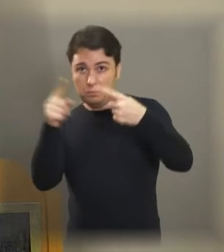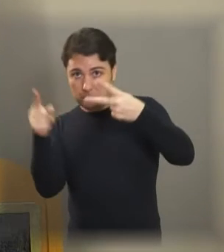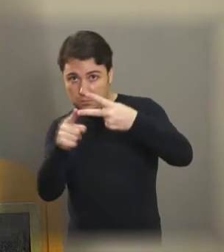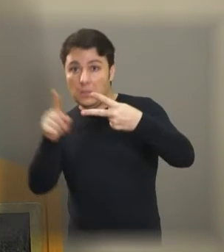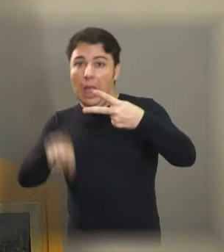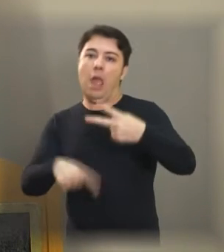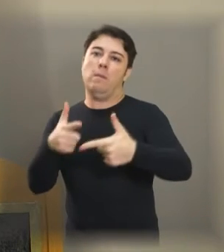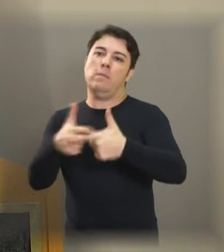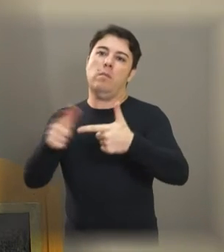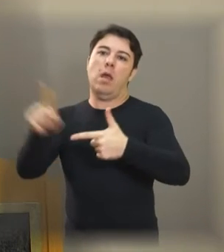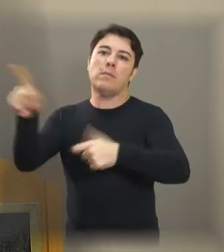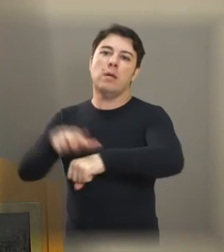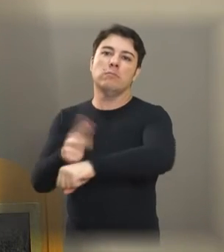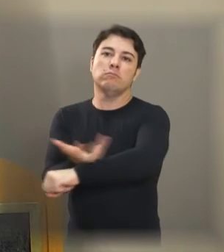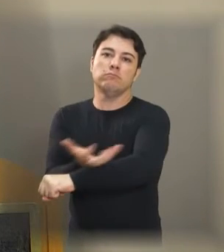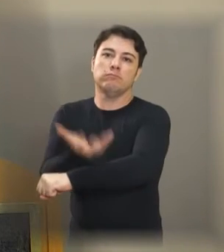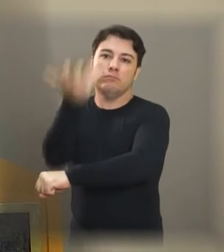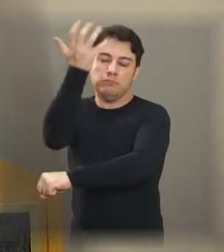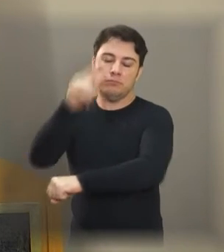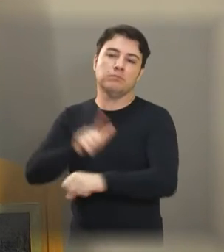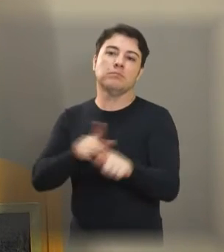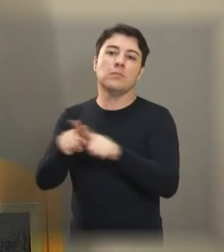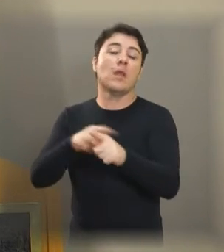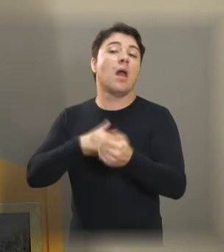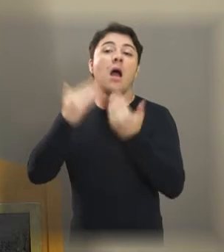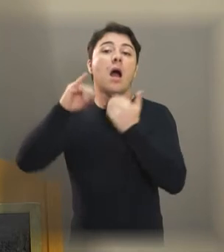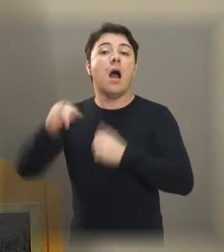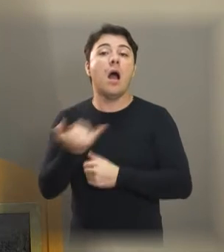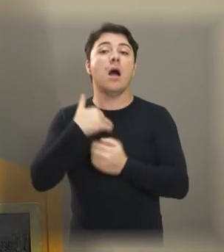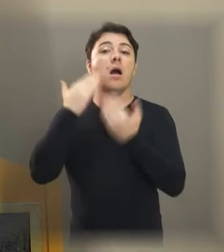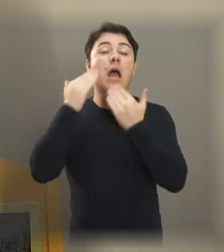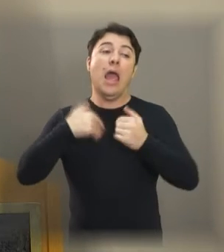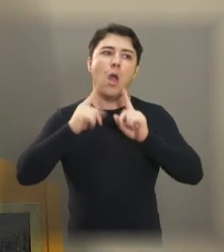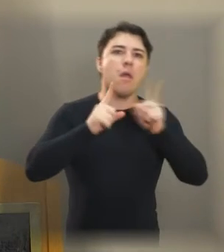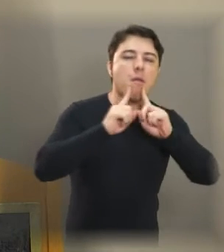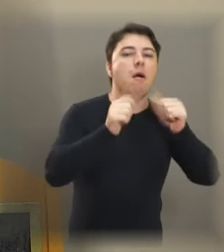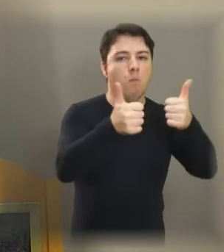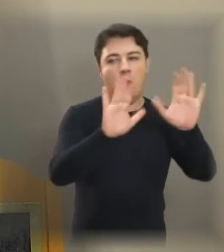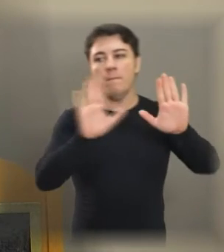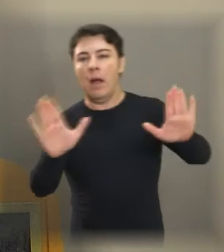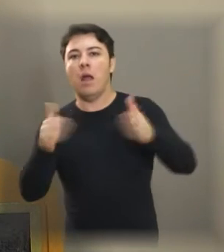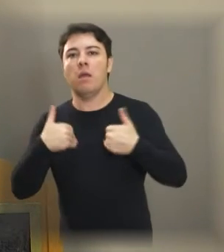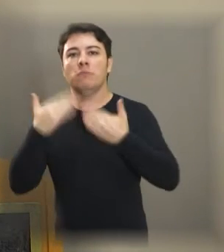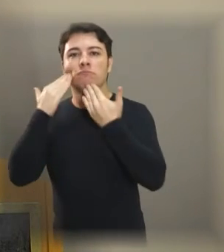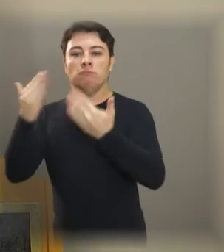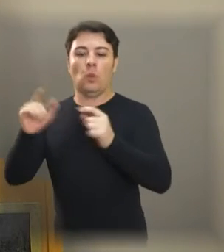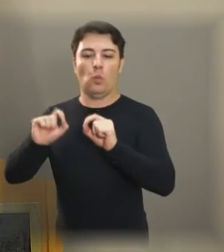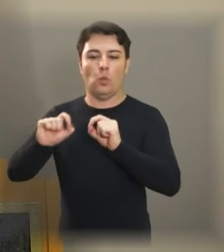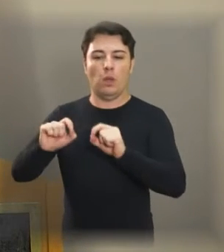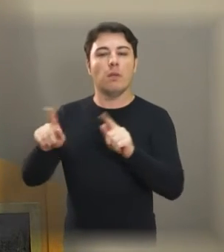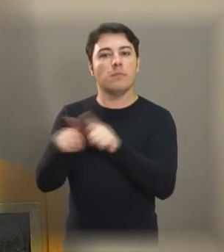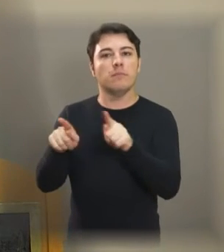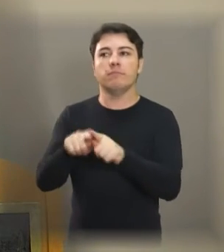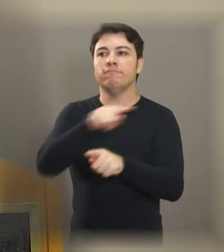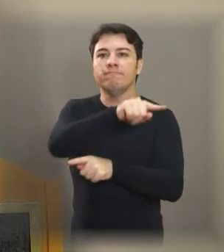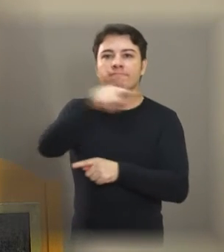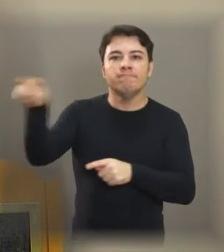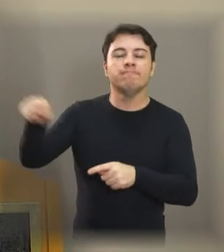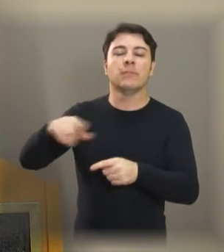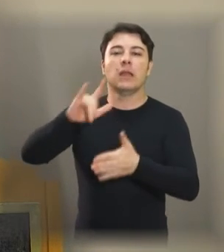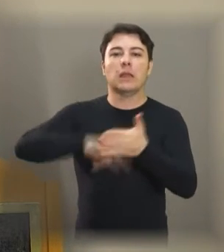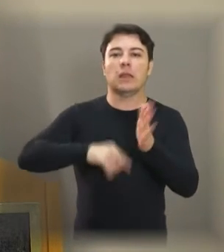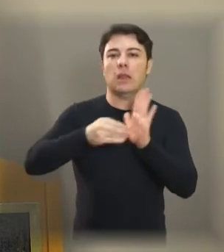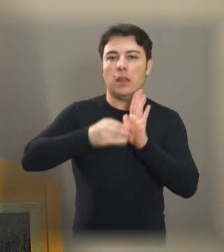problema aí do mato. Queria aproveitar também para agradecer, não é só criticar, agradecer as demandas, as